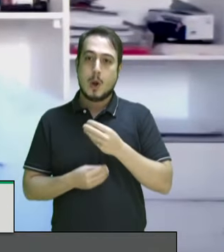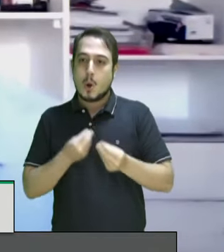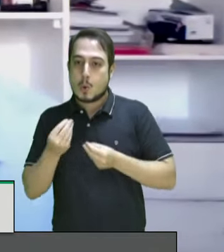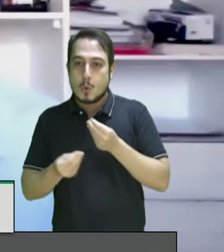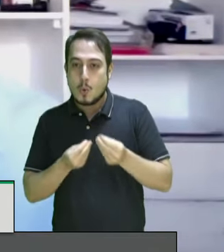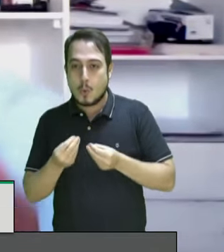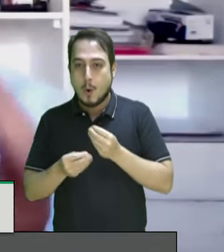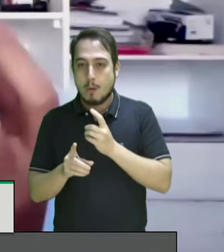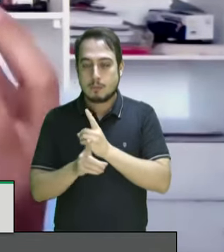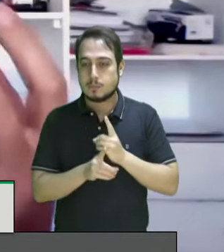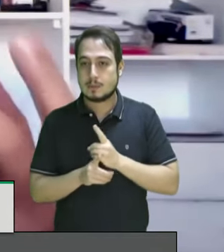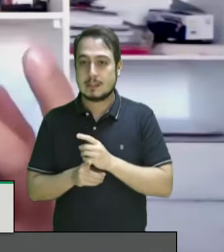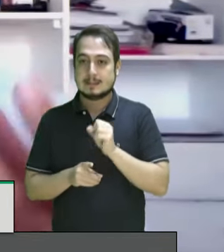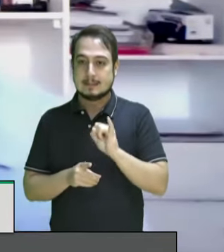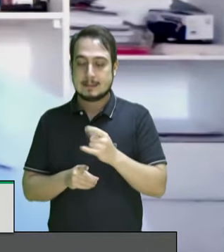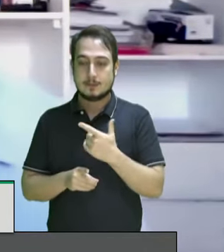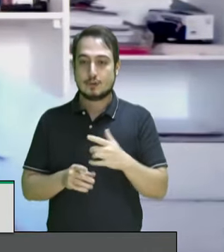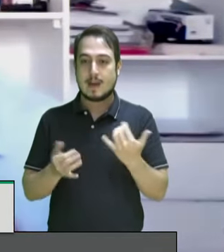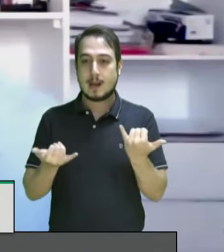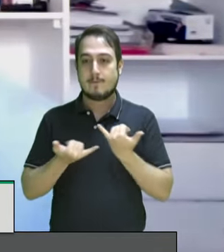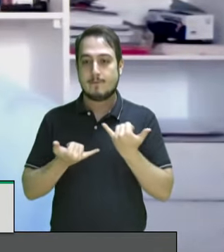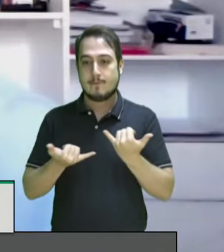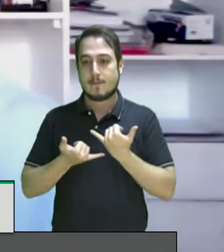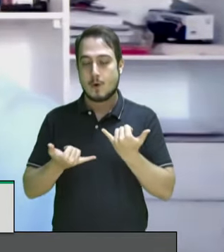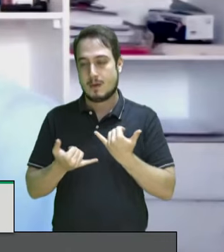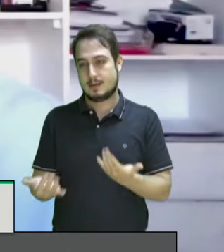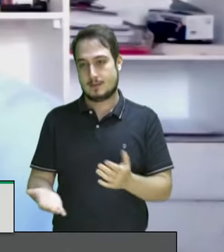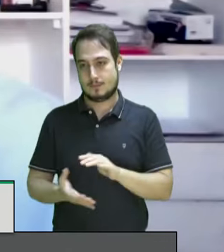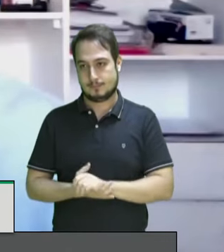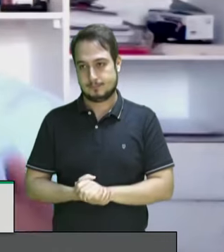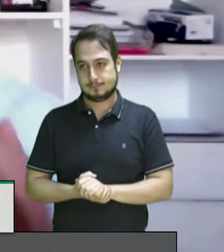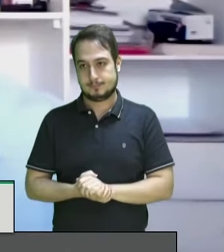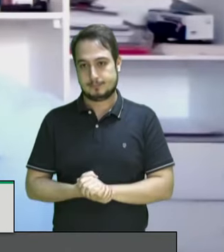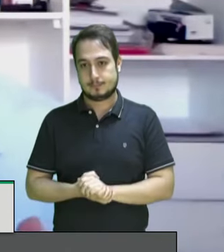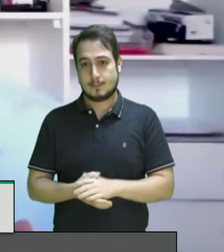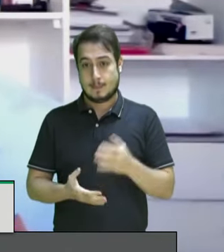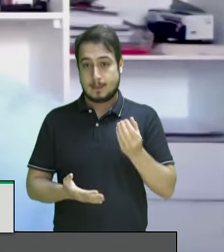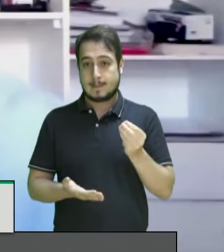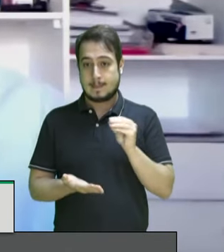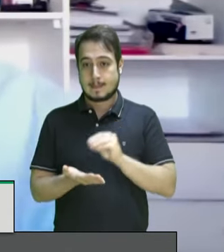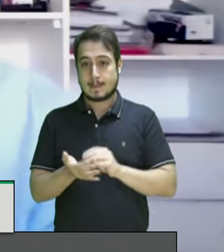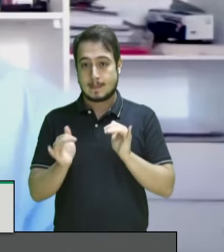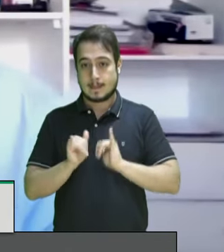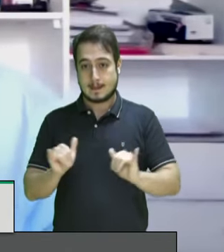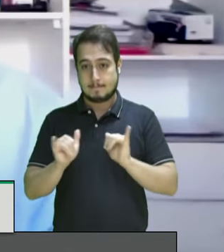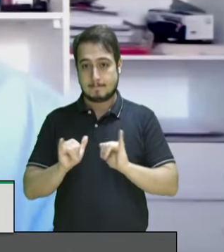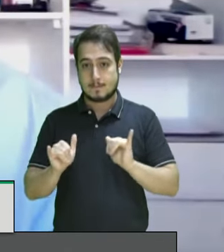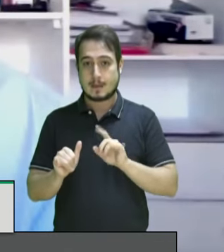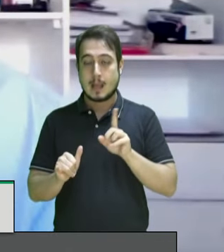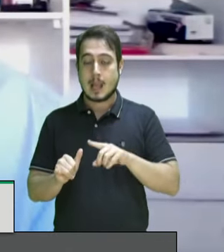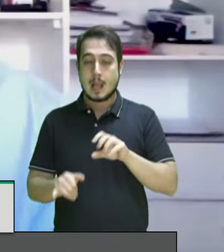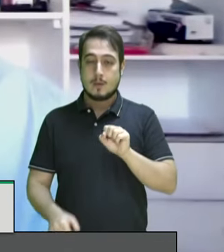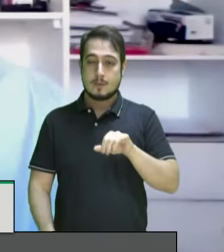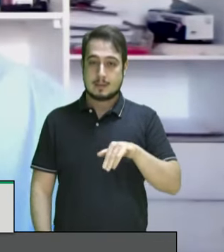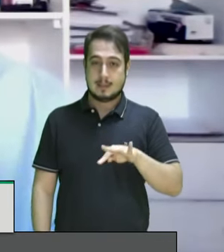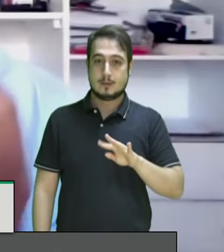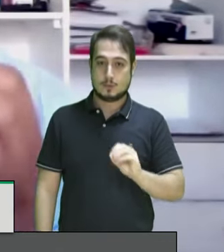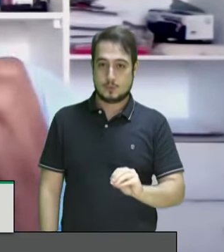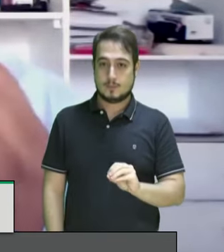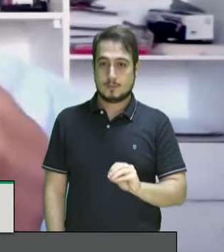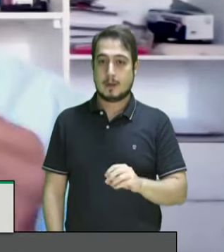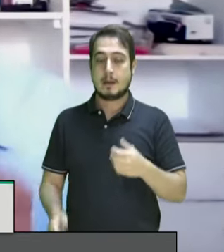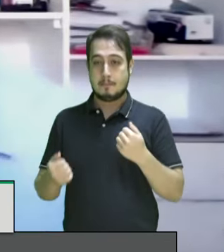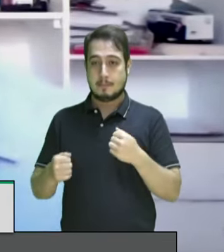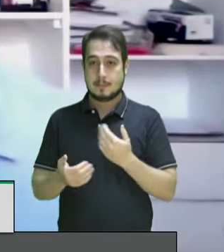públicas sem informações da realidade. E quem nos dá essas informações é o censo do IBGE. Então, é